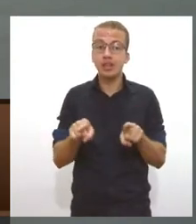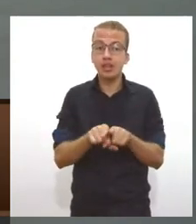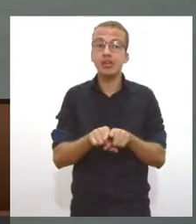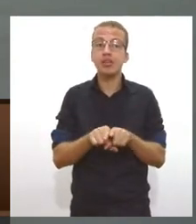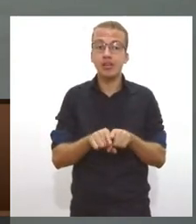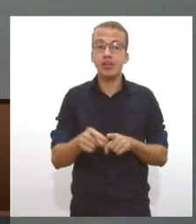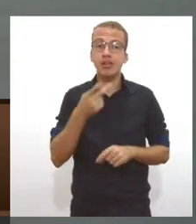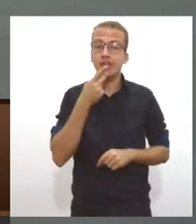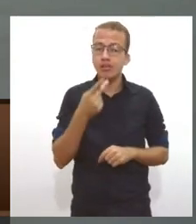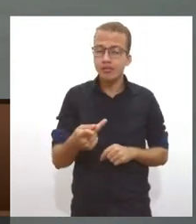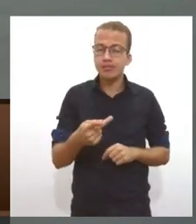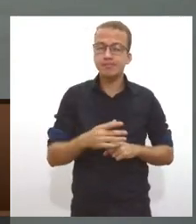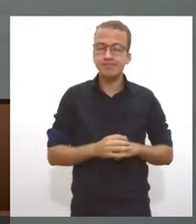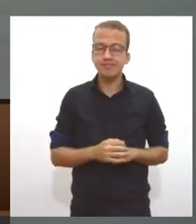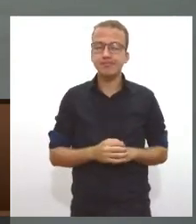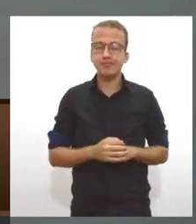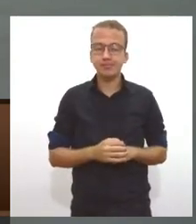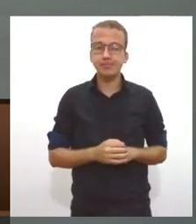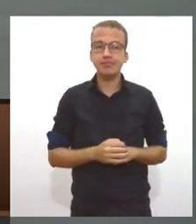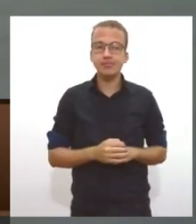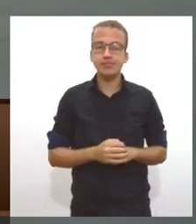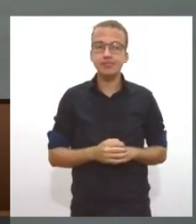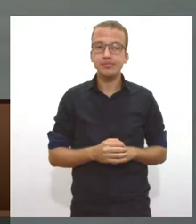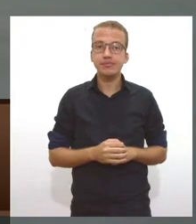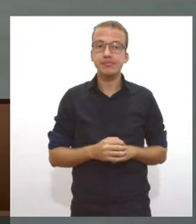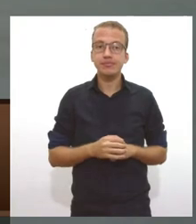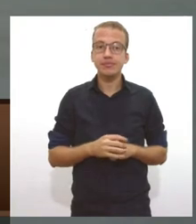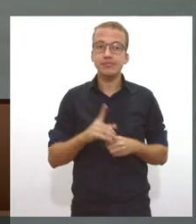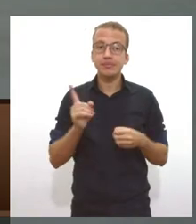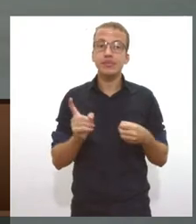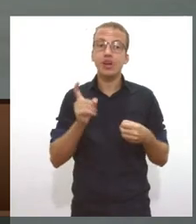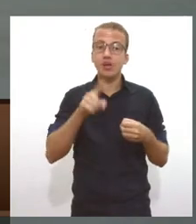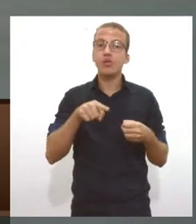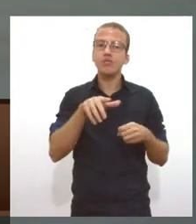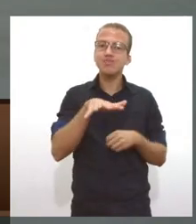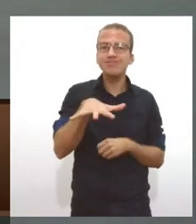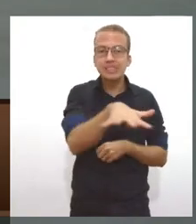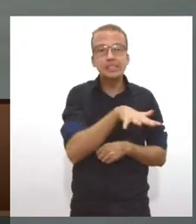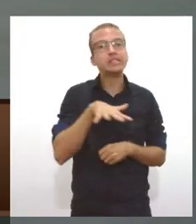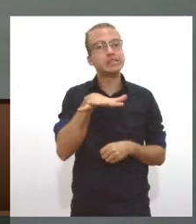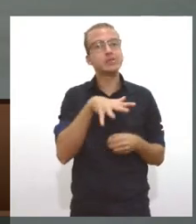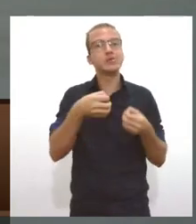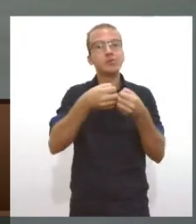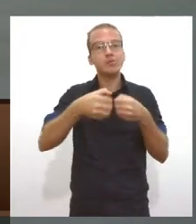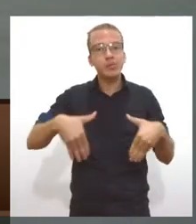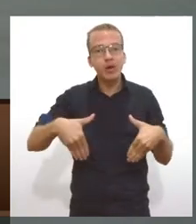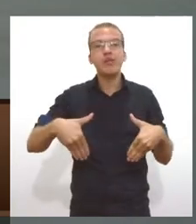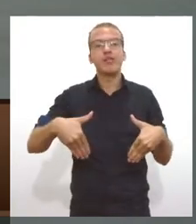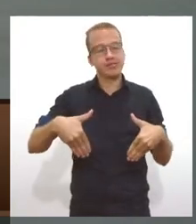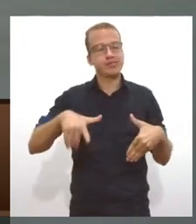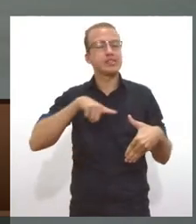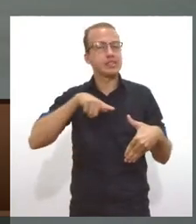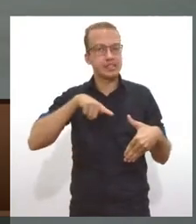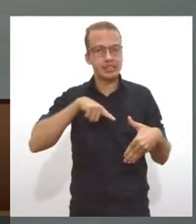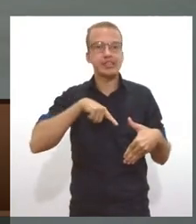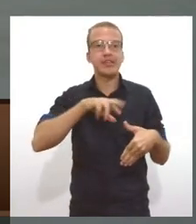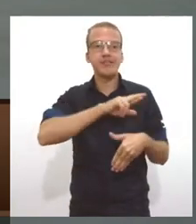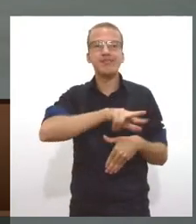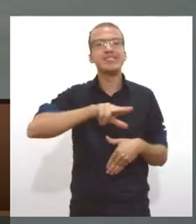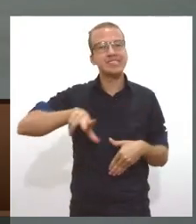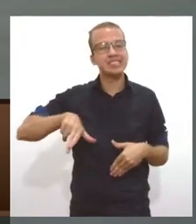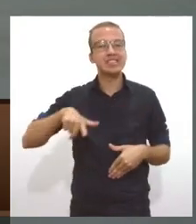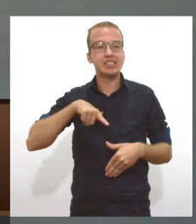da Abrazel, Sergipe, o setor está muito prejudicado com as medidas restritivas que manteve os bares e restaurantes